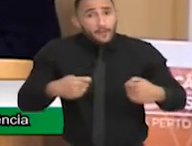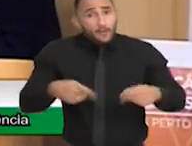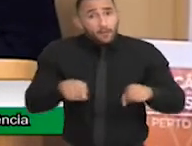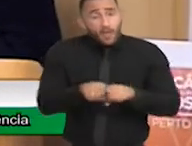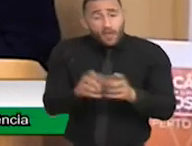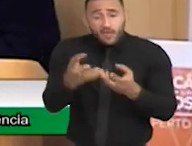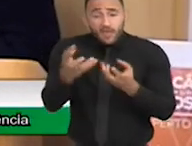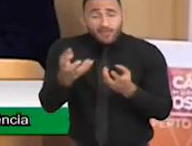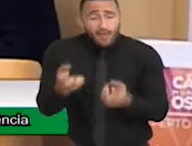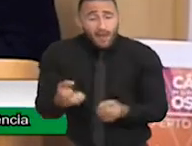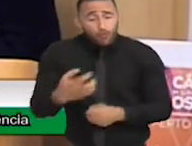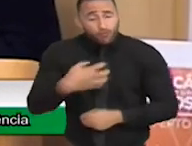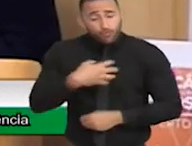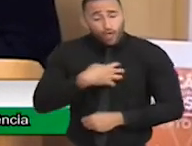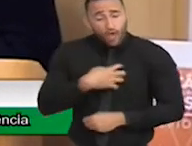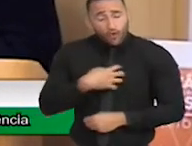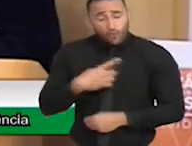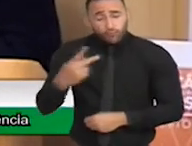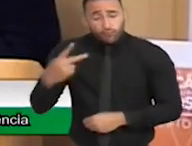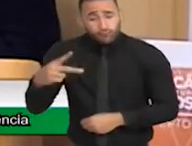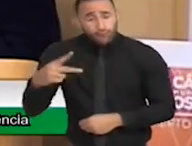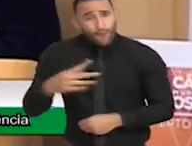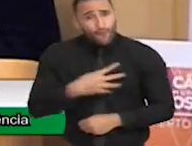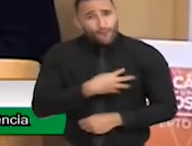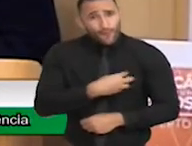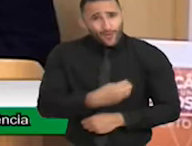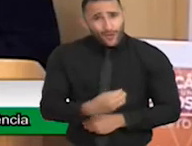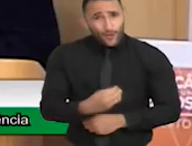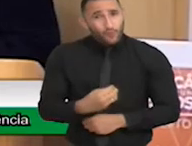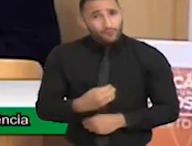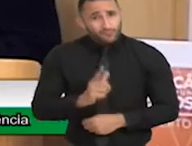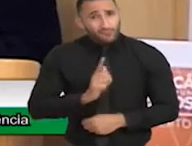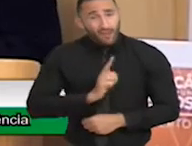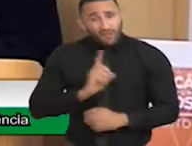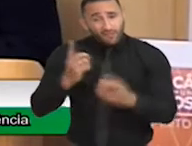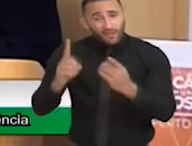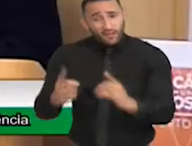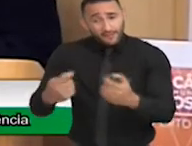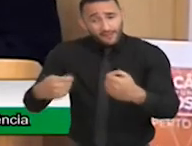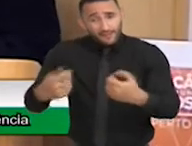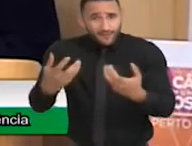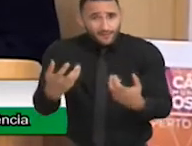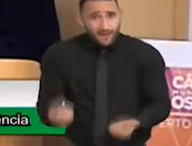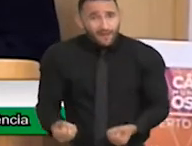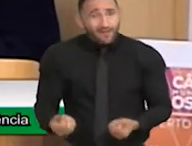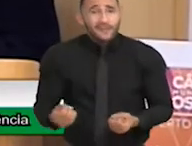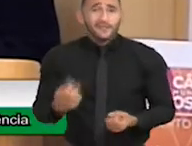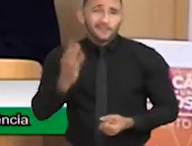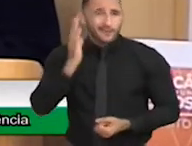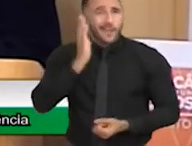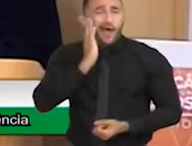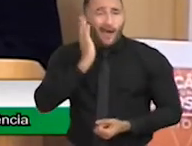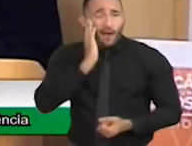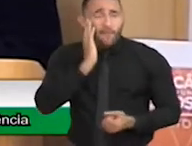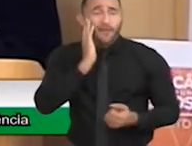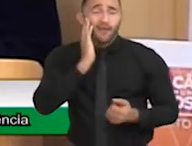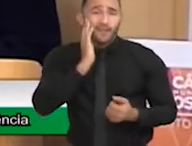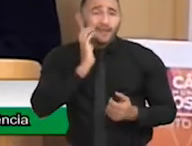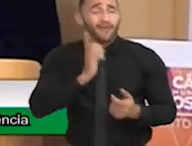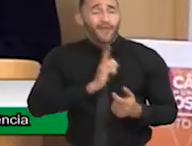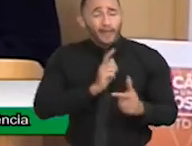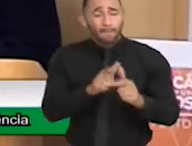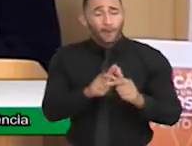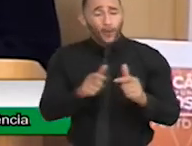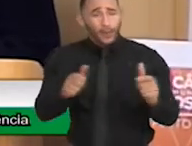como pessoas com deficiência. Nós sabemos que temos aí uma linha grande de mães que tem essa